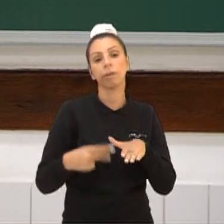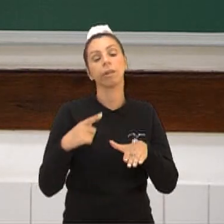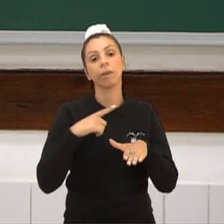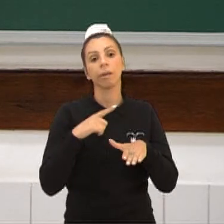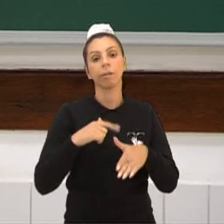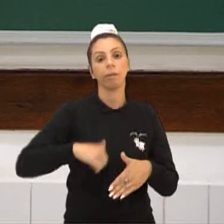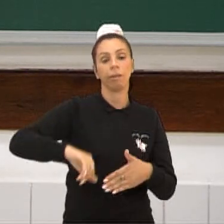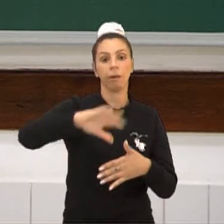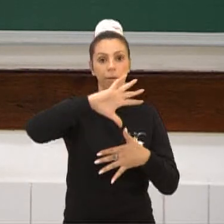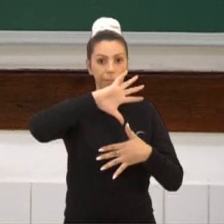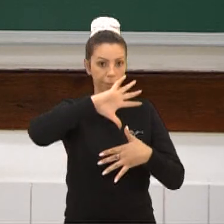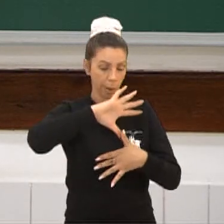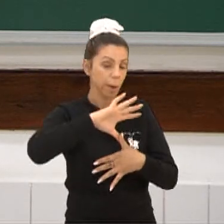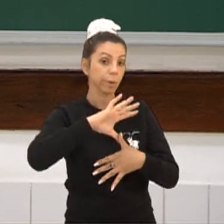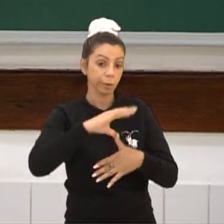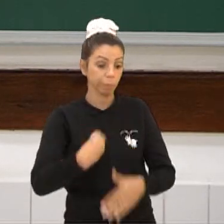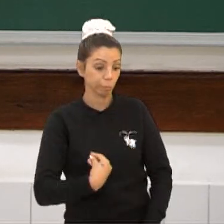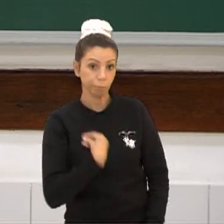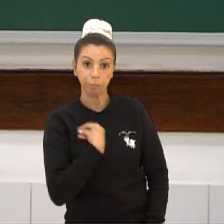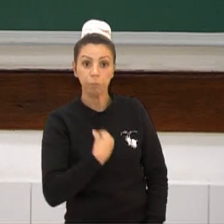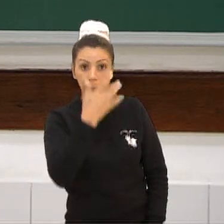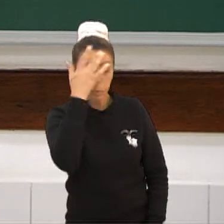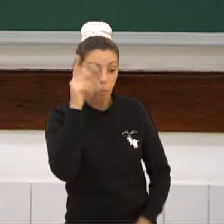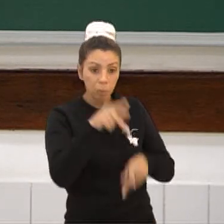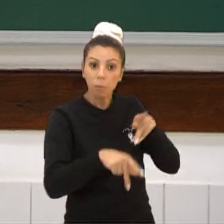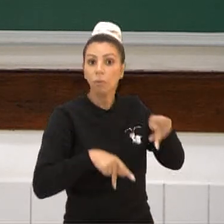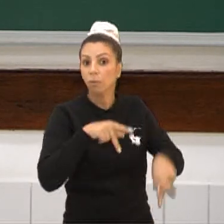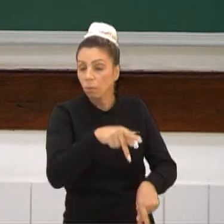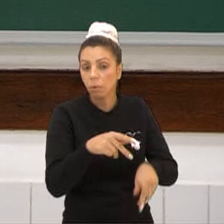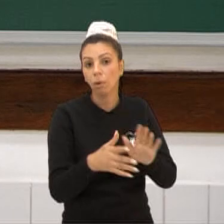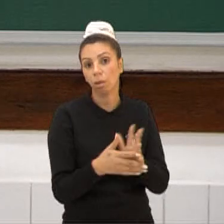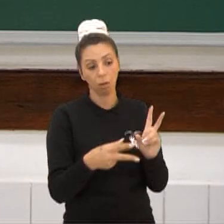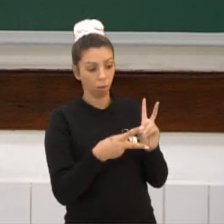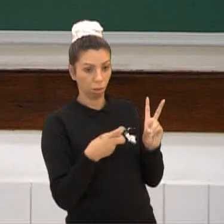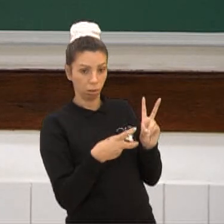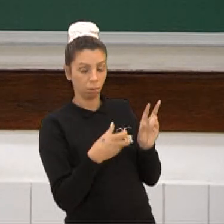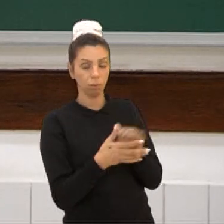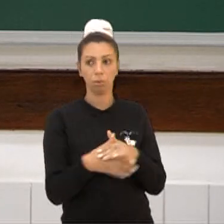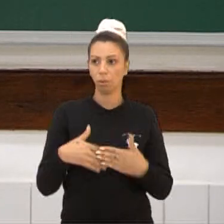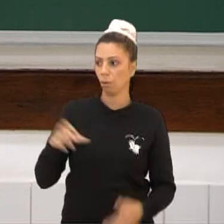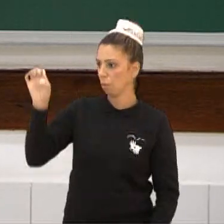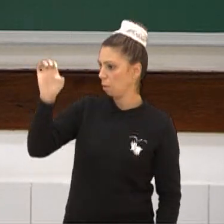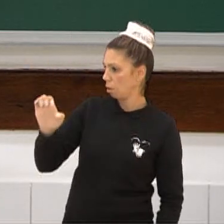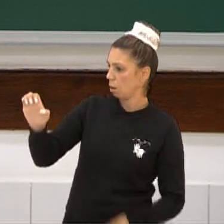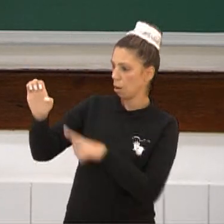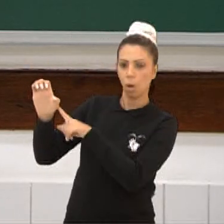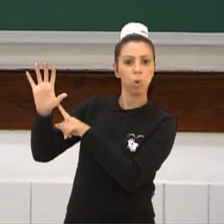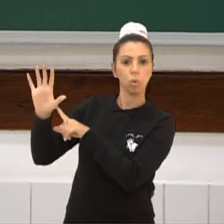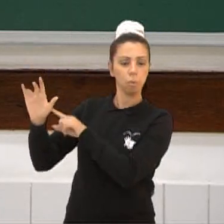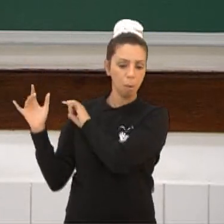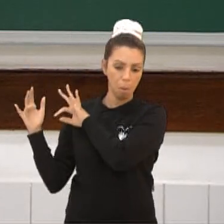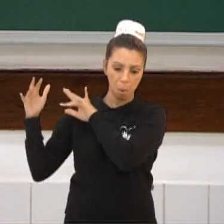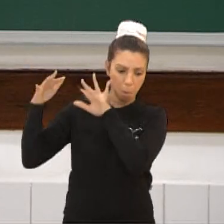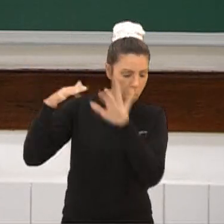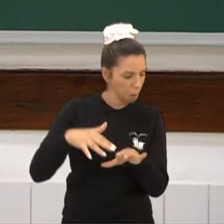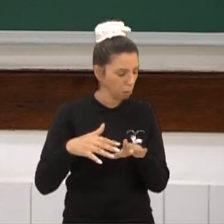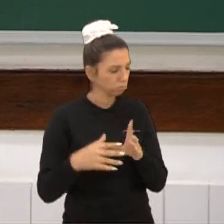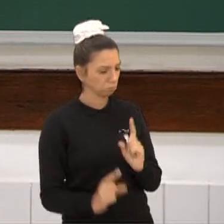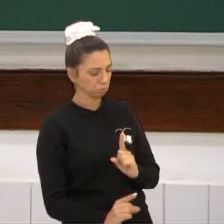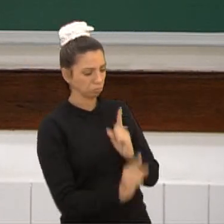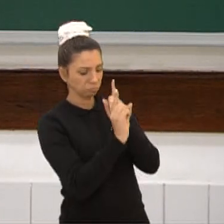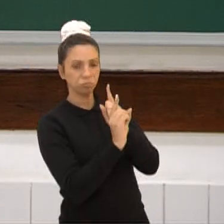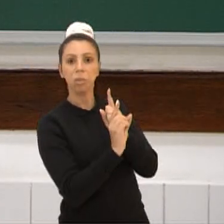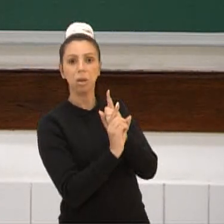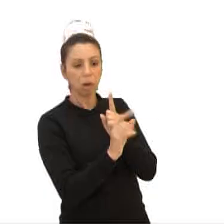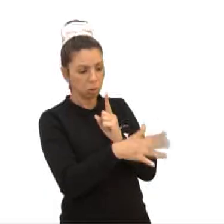existiam inúmeras nações indígenas. E quando os europeus vieram, eles se depararam com uma organização. Eles não estavam esperando isso.